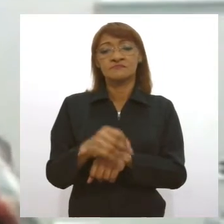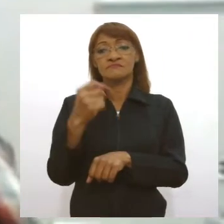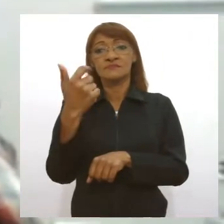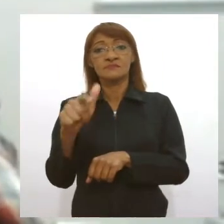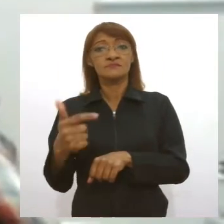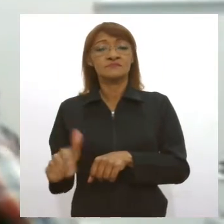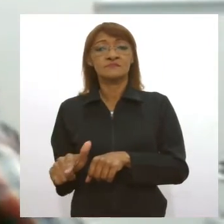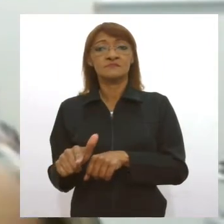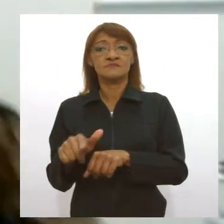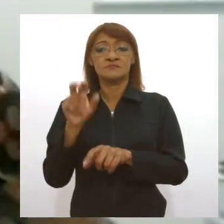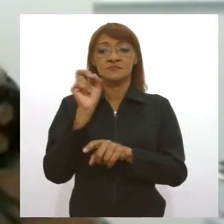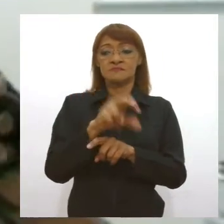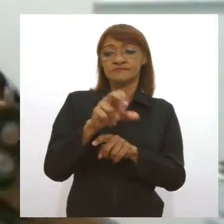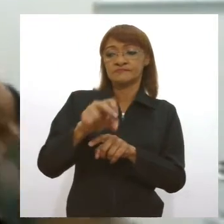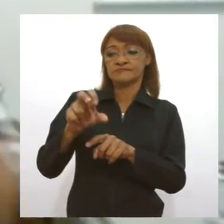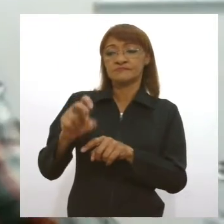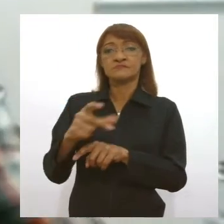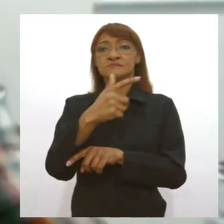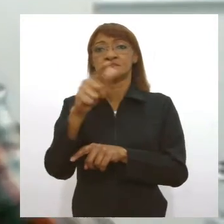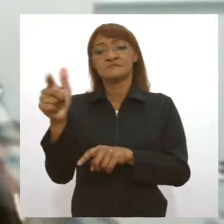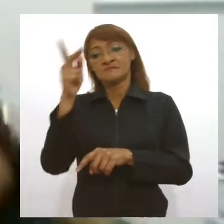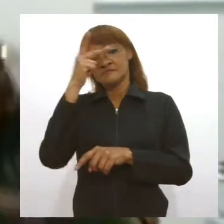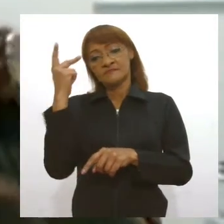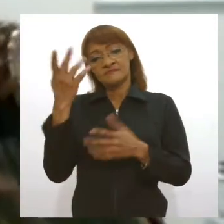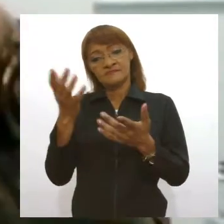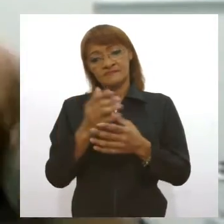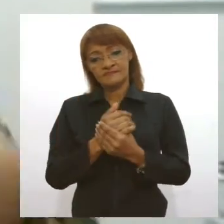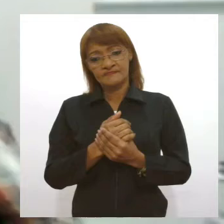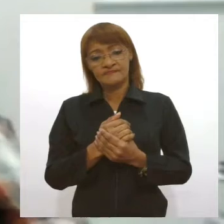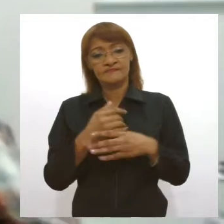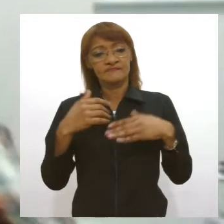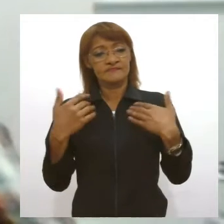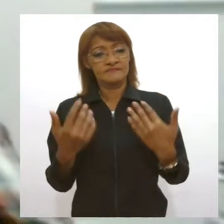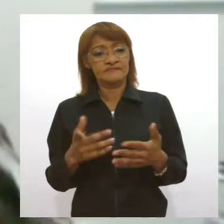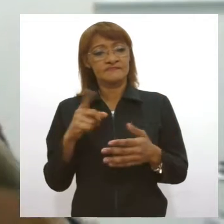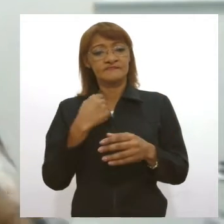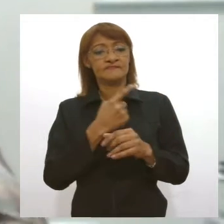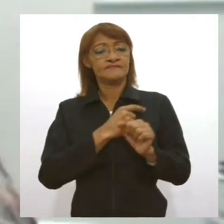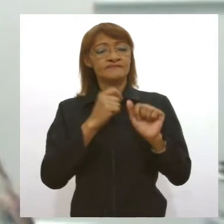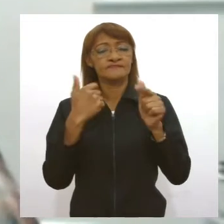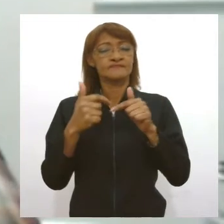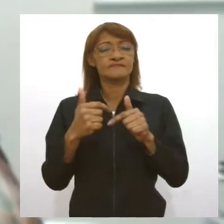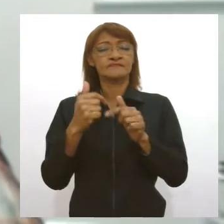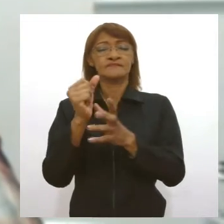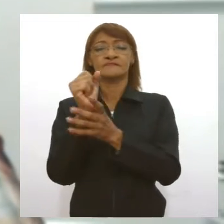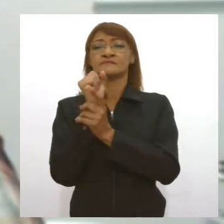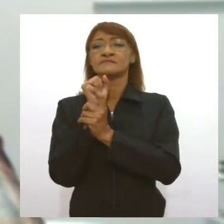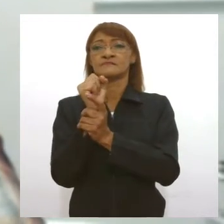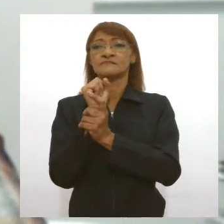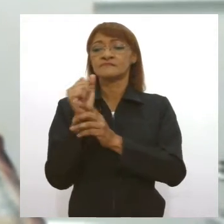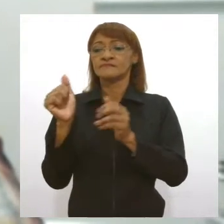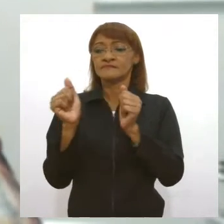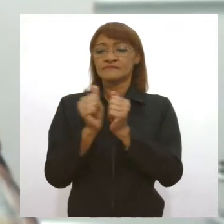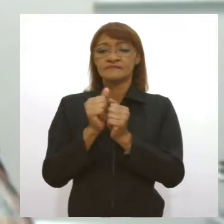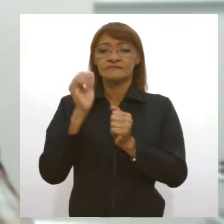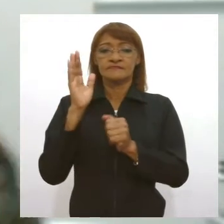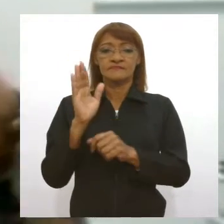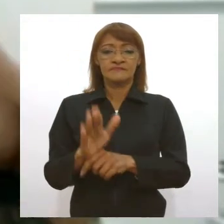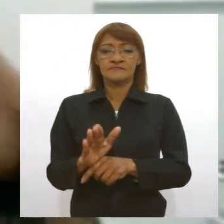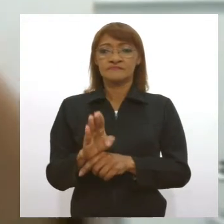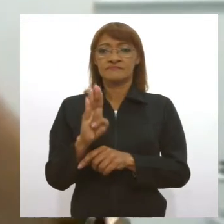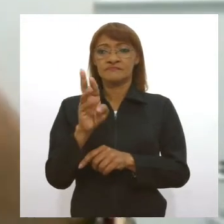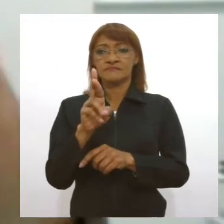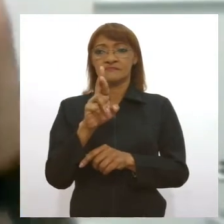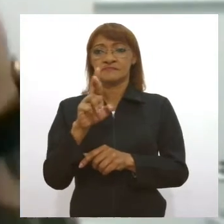infectando outras pessoas. Então, nós estamos trabalhando para garantir, junto com a Fundação de Saúde Parreiras Horta,